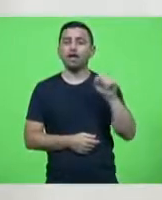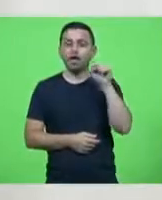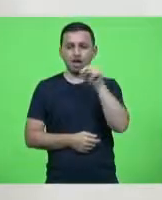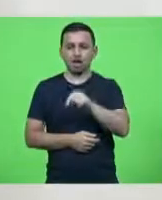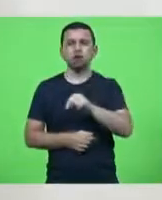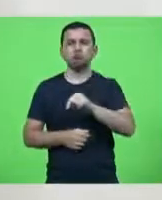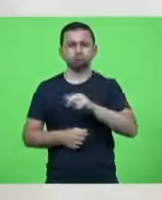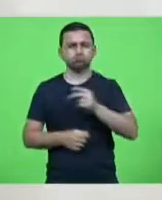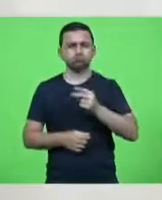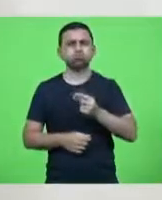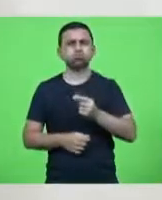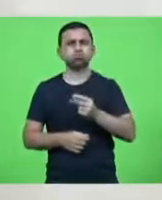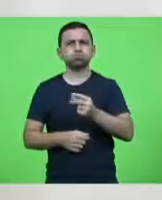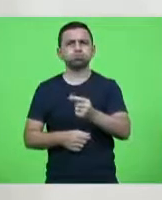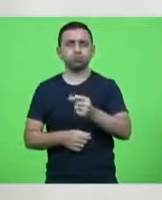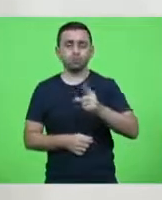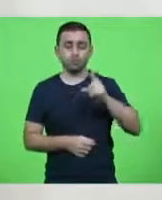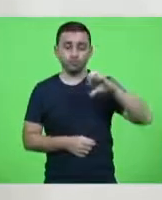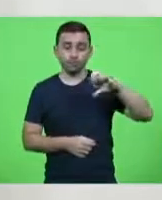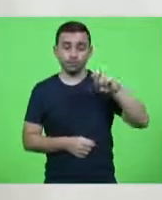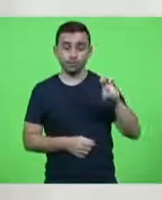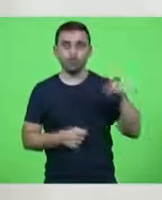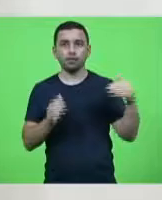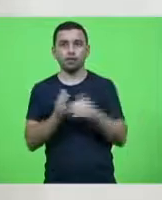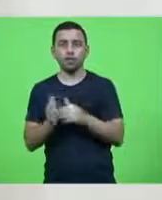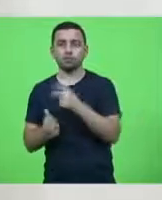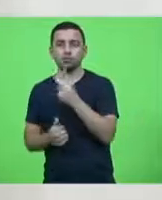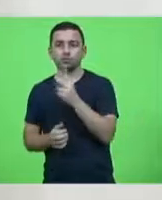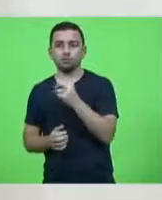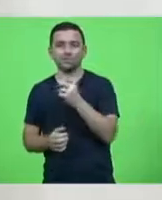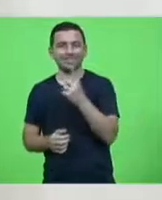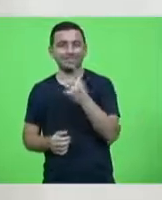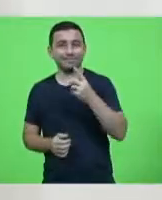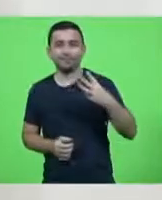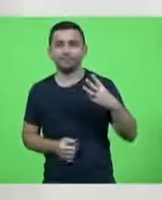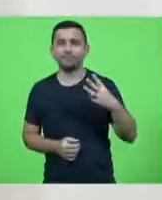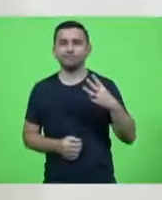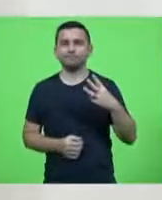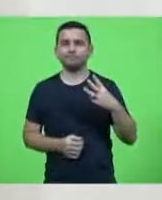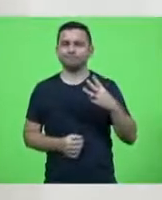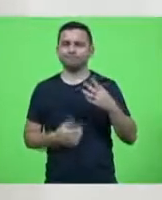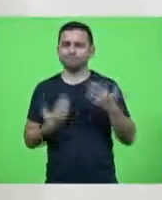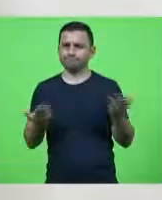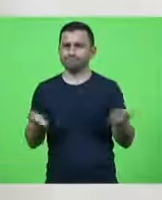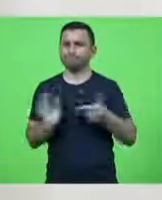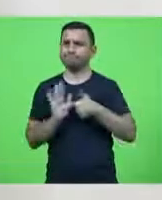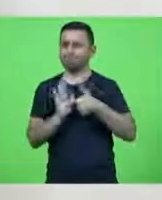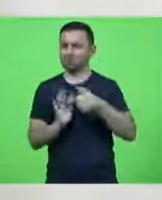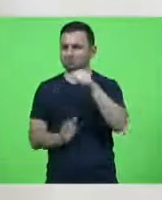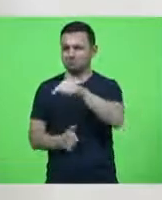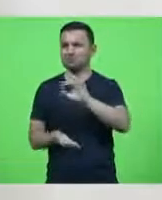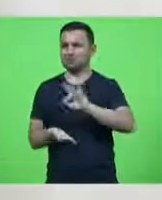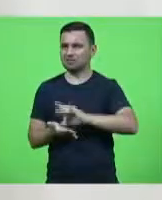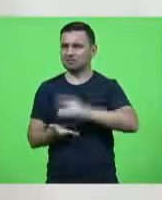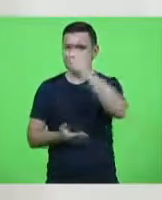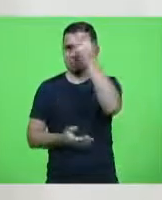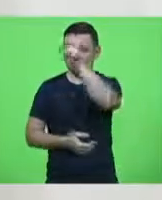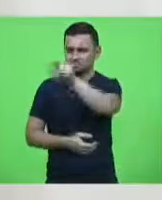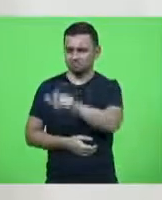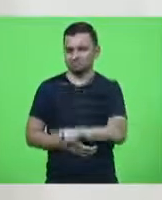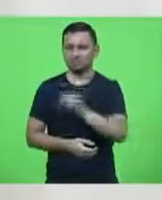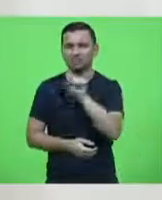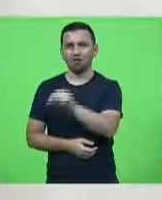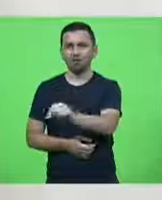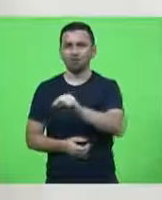longo período, 95 a 2013. Isso mostra realmente a pessoa que era Genésio, a